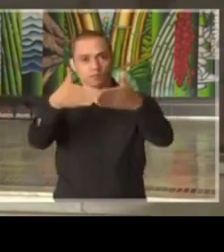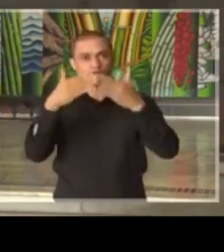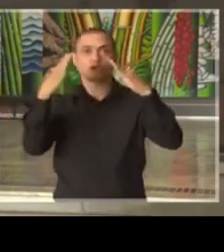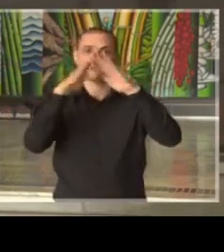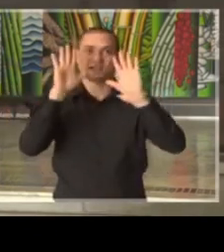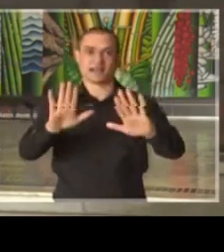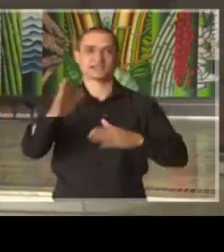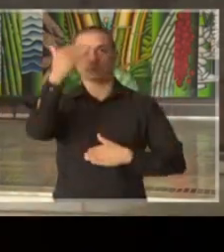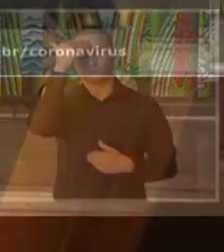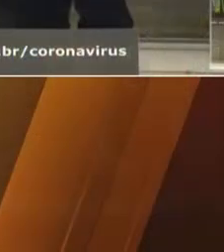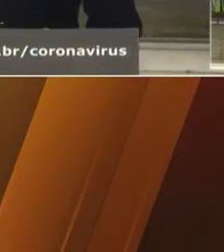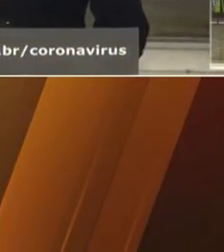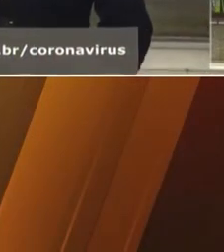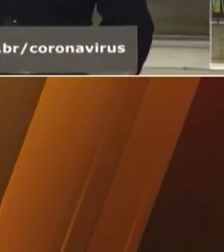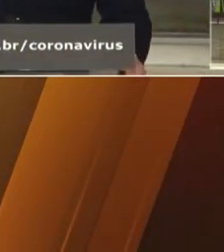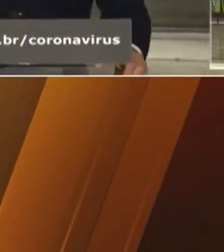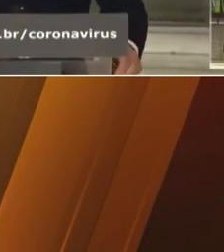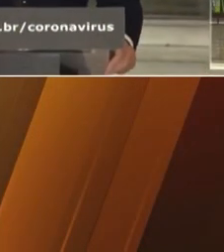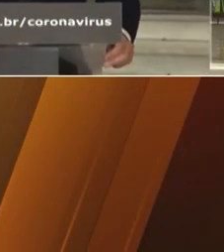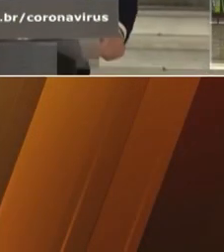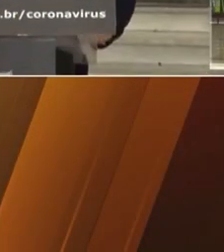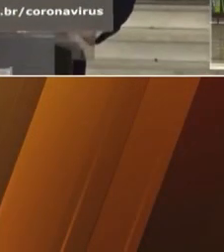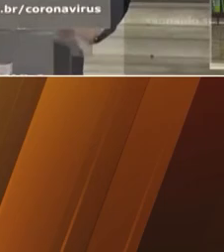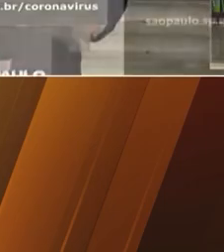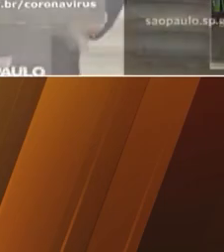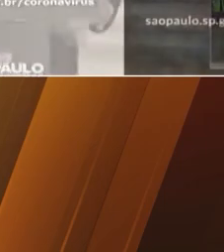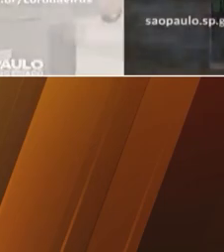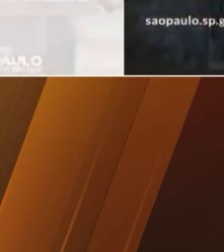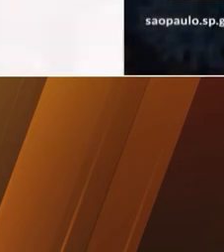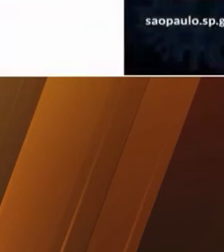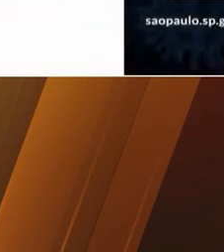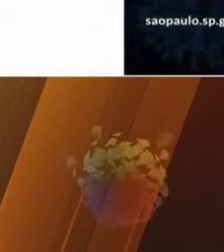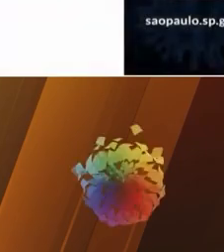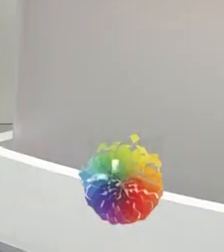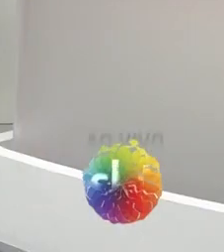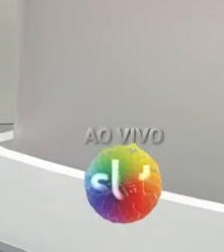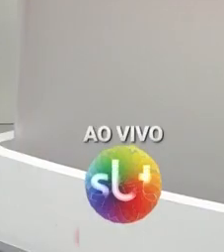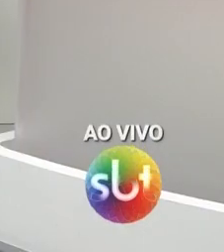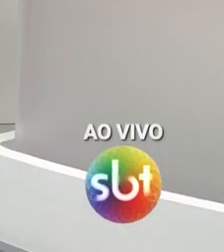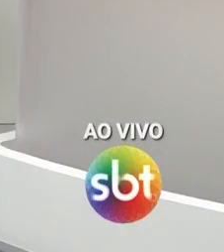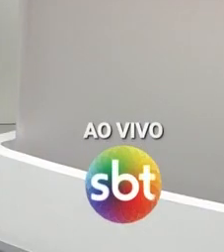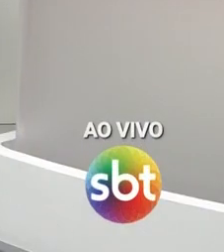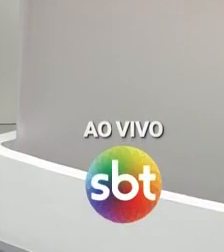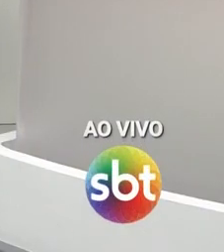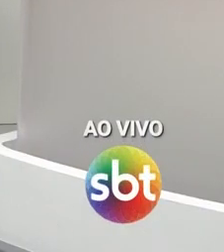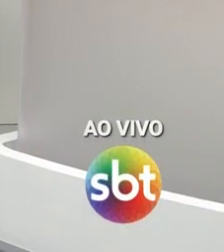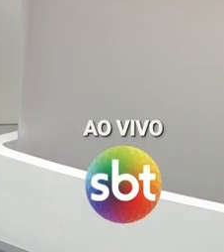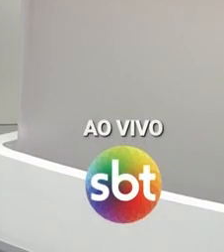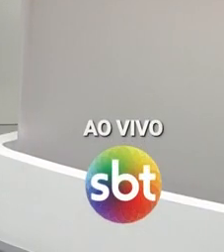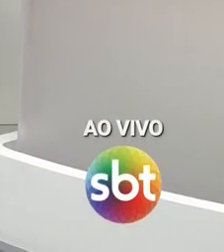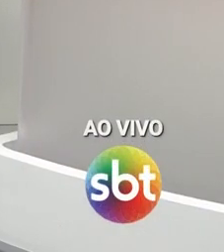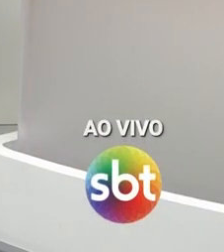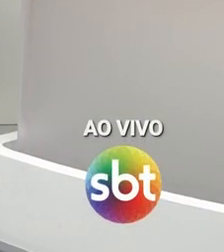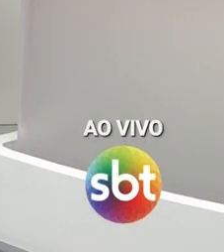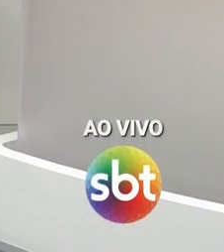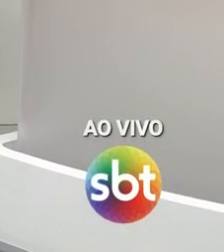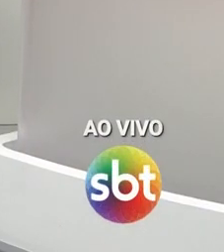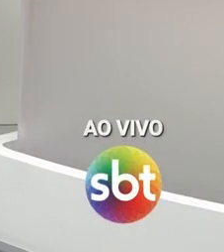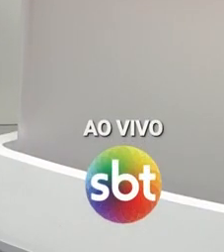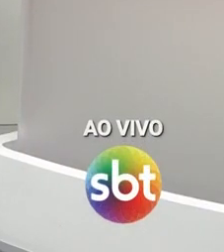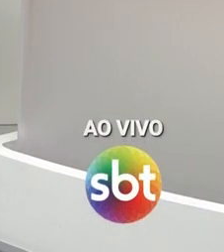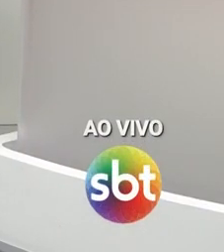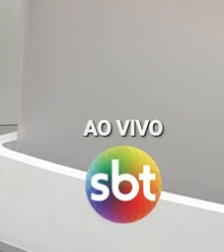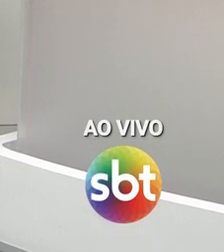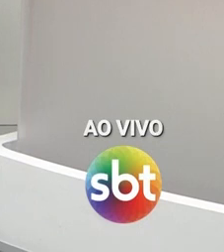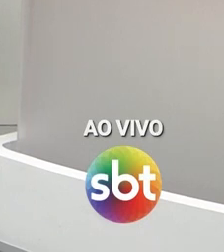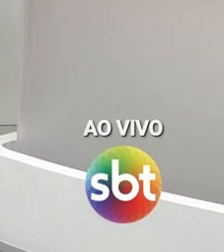Muito obrigado. Boa tarde. Então, aí, nós estamos transmitindo agora ao vivo para toda a nossa região, depois dessa coletiva que mostra que São Paulo